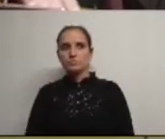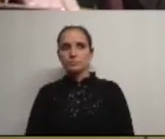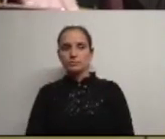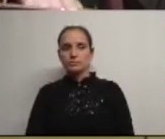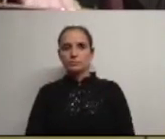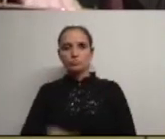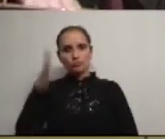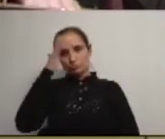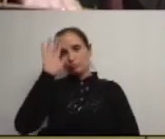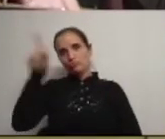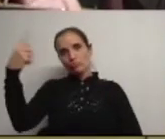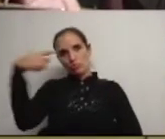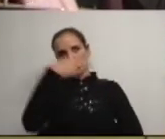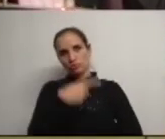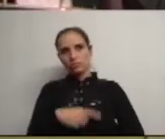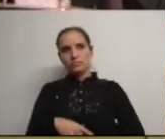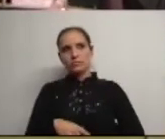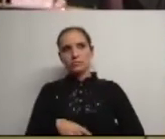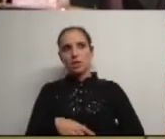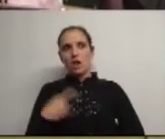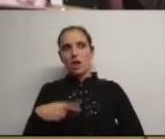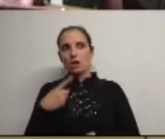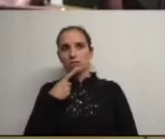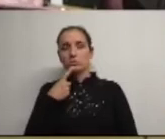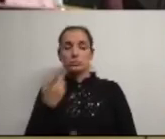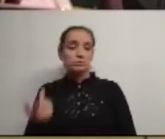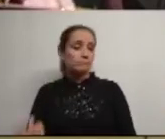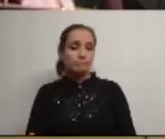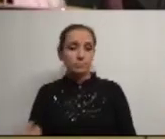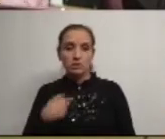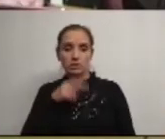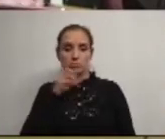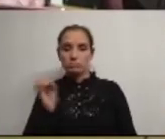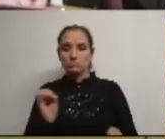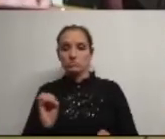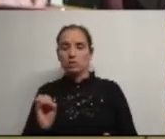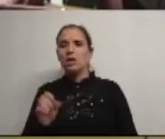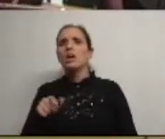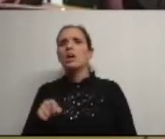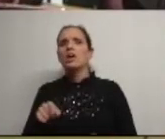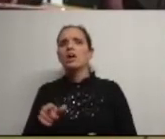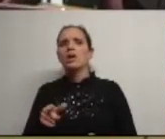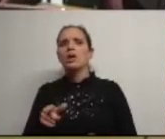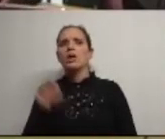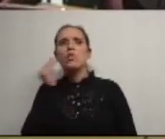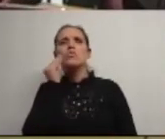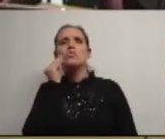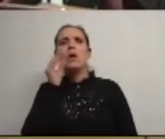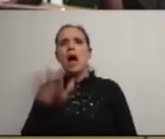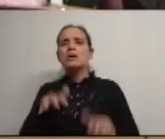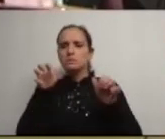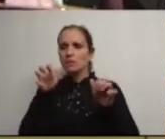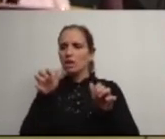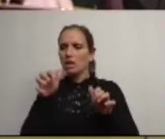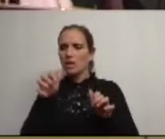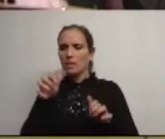números dos outros conselhos há aqui questões que não vou responder como é que a Assembleia